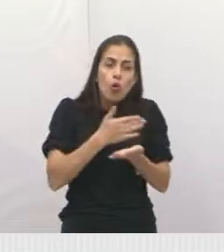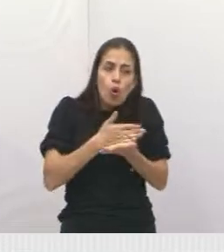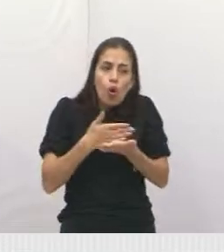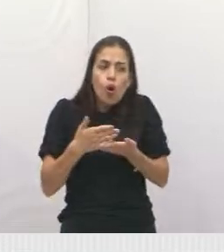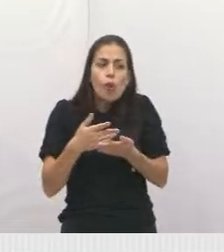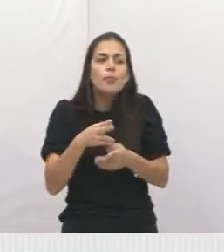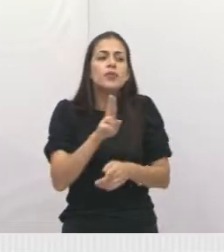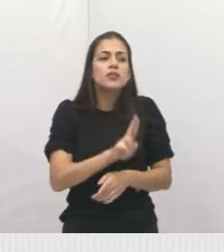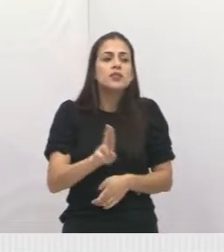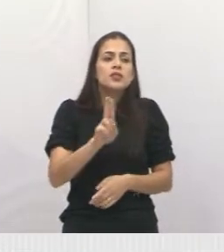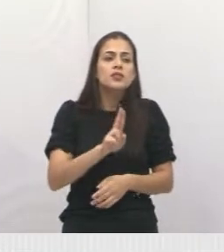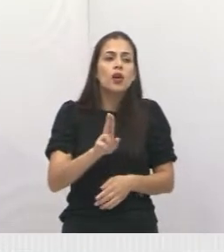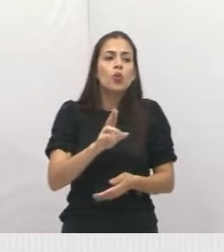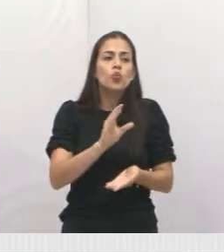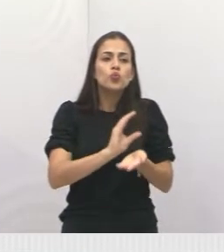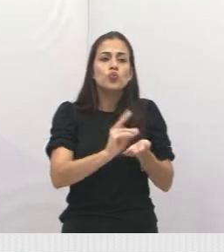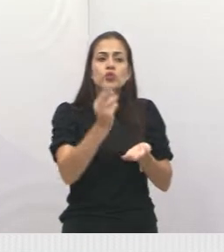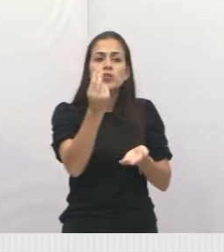a usar as verbas. Próximo.